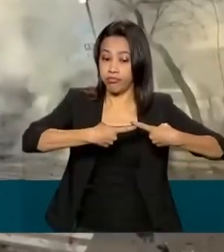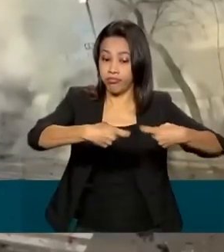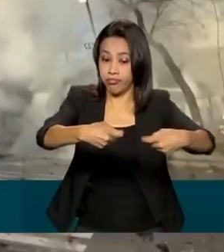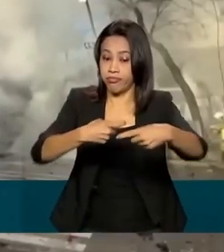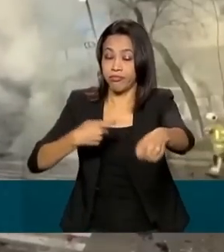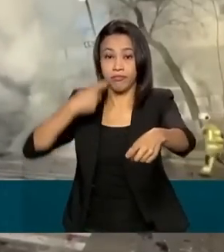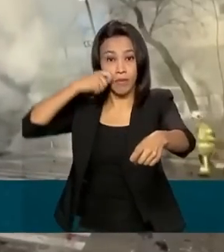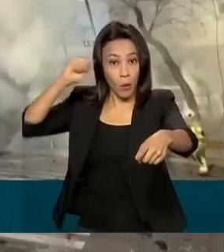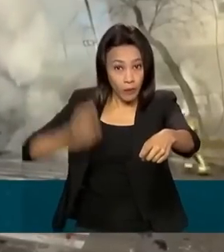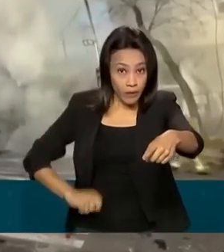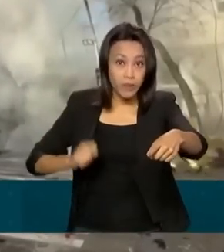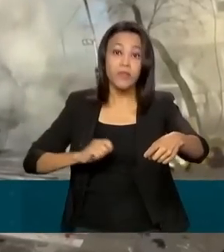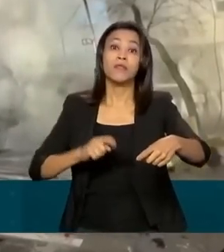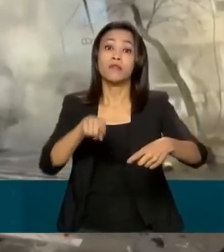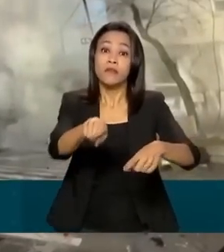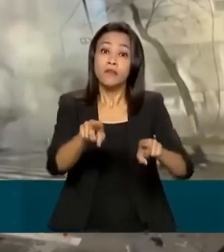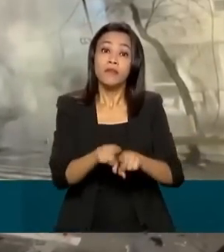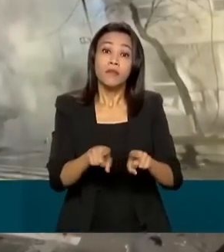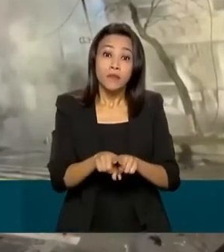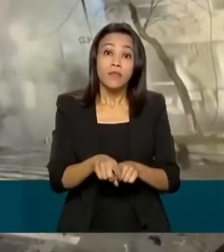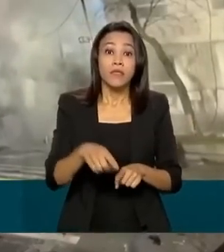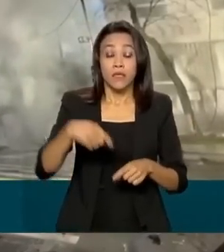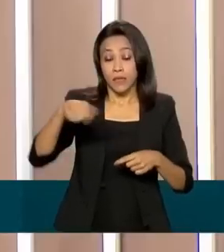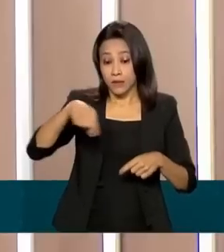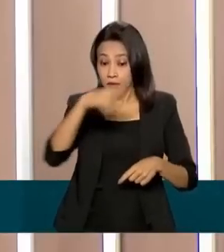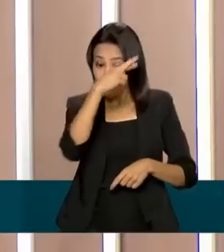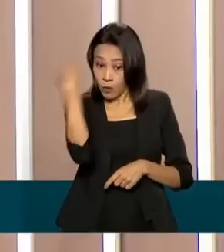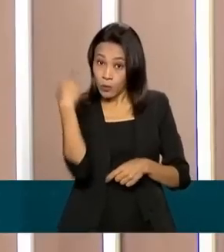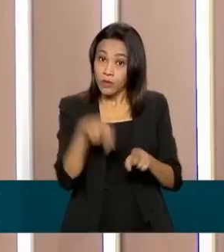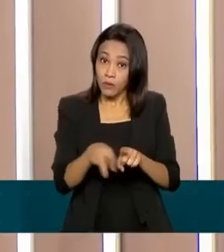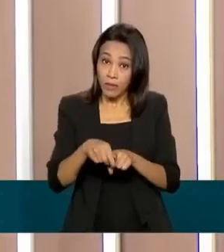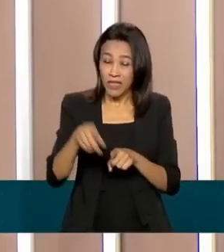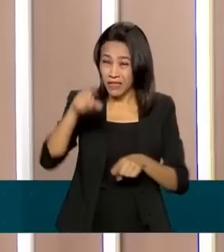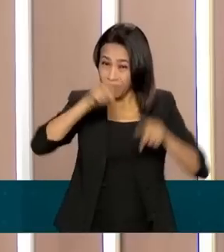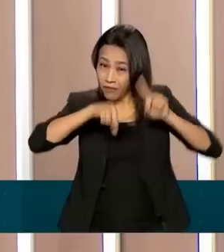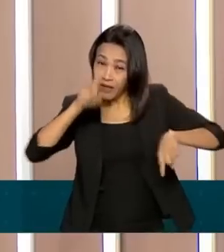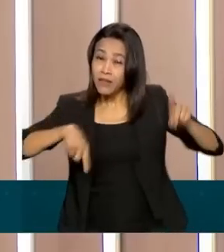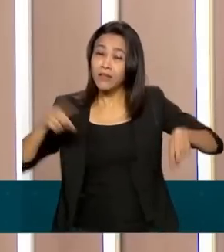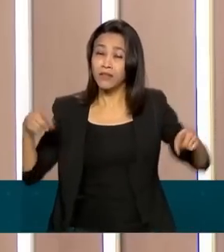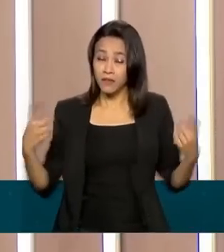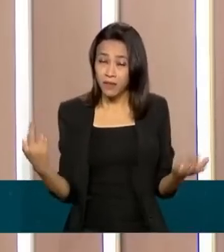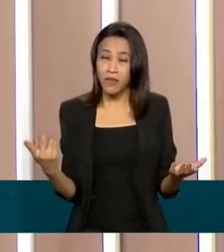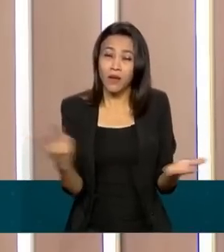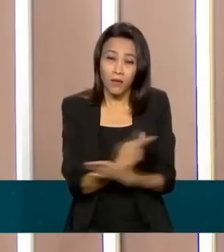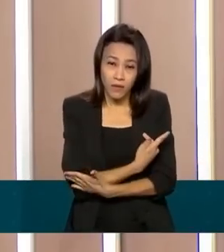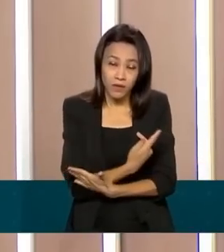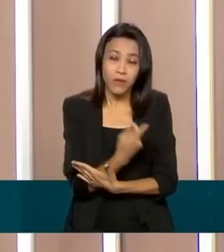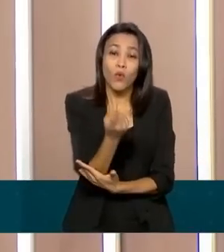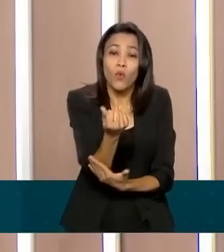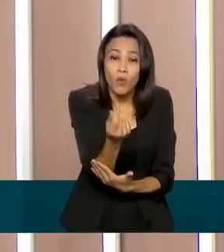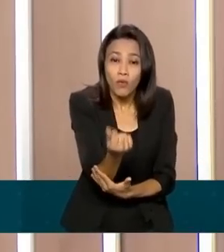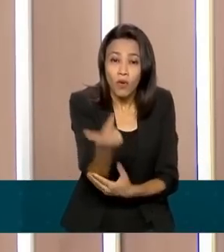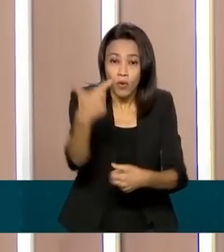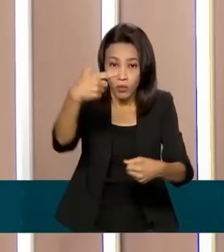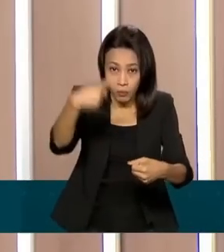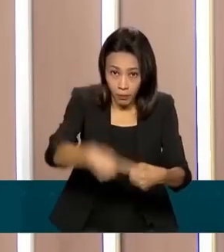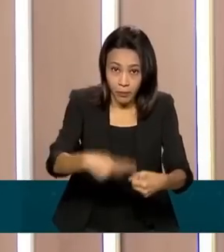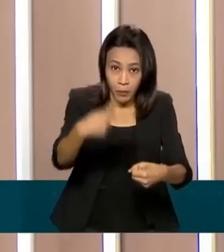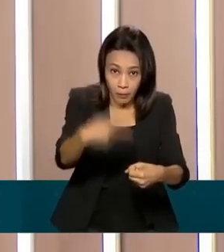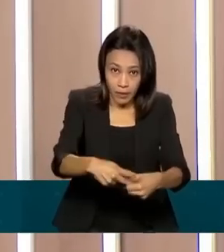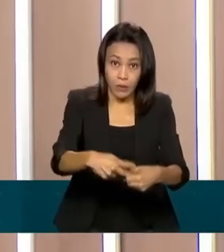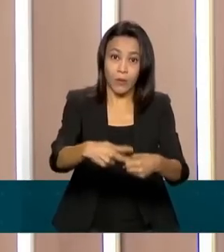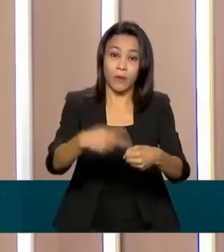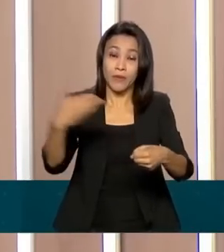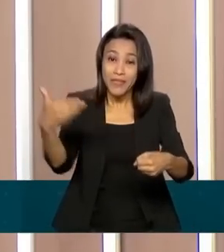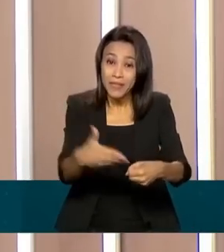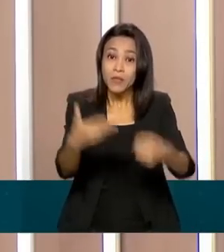Ucrânia, com a invasão pela Rússia, e também com essa variação muito grande que houve em relação ao preço do petróleo. E isso claramente